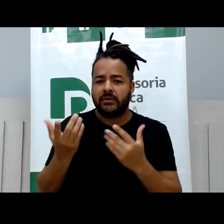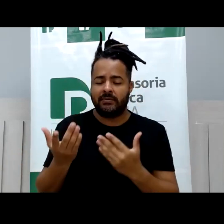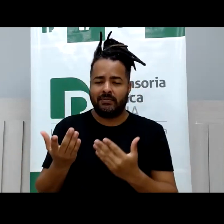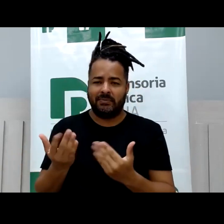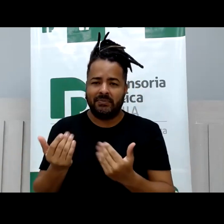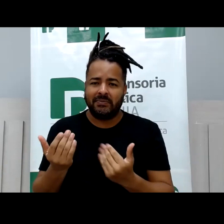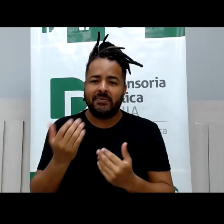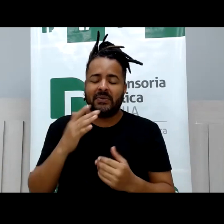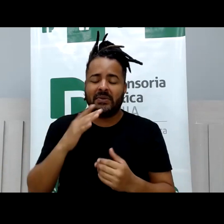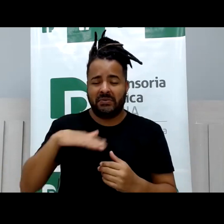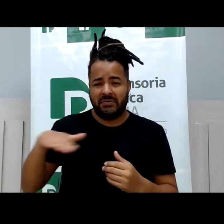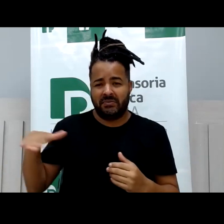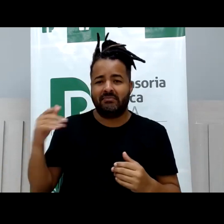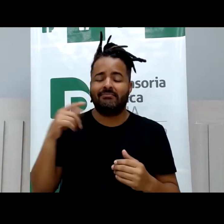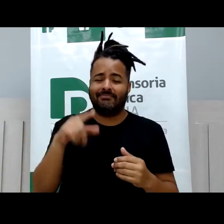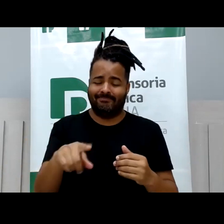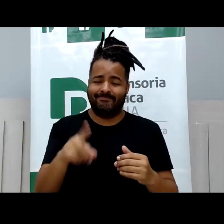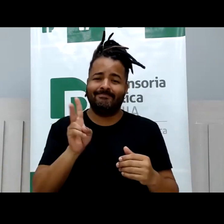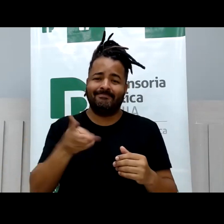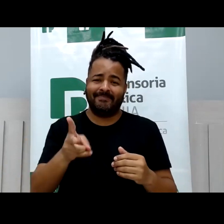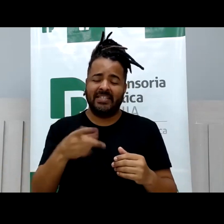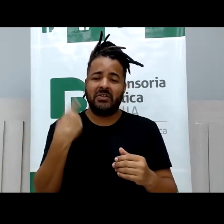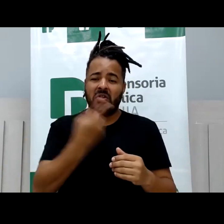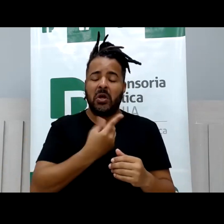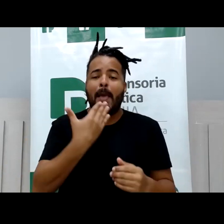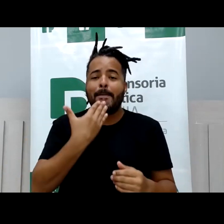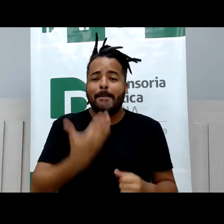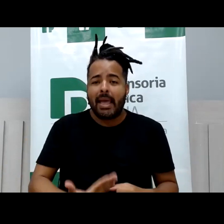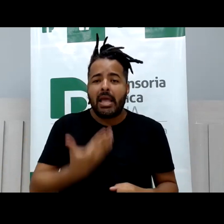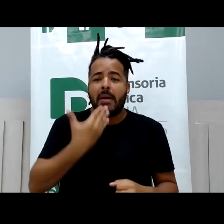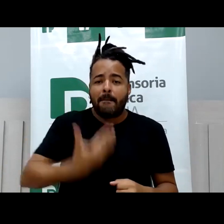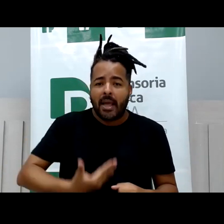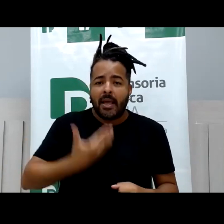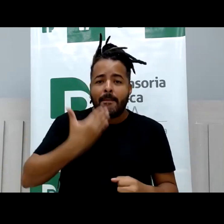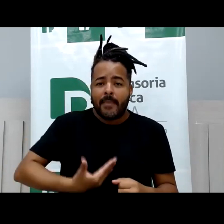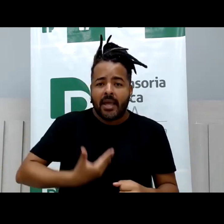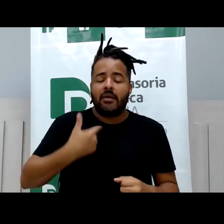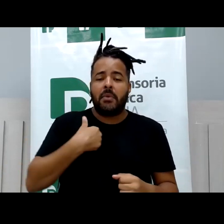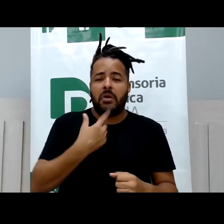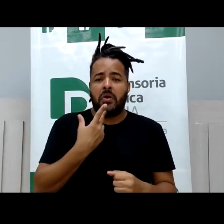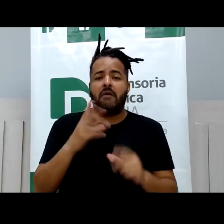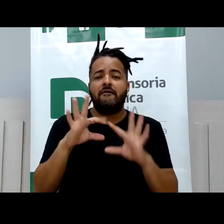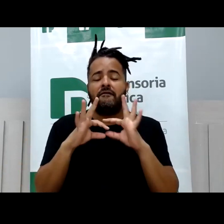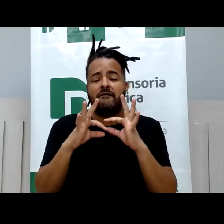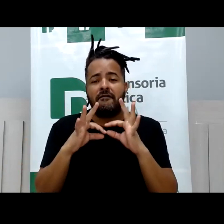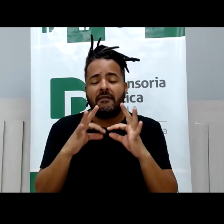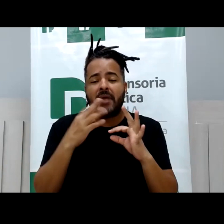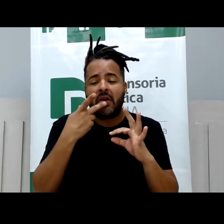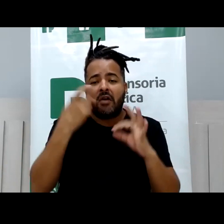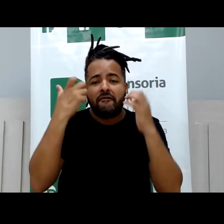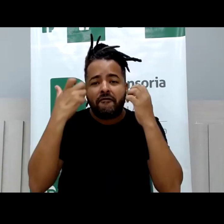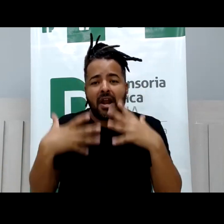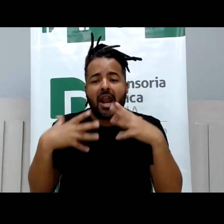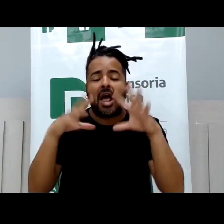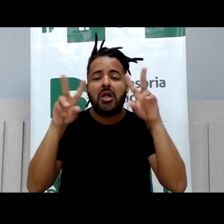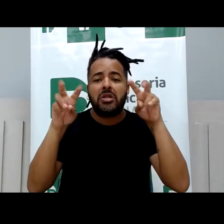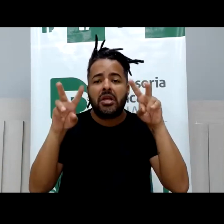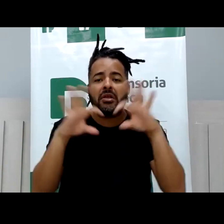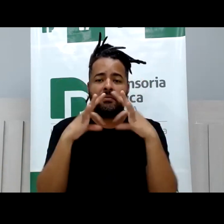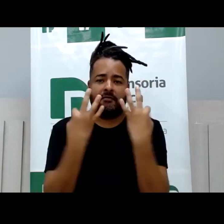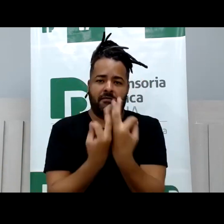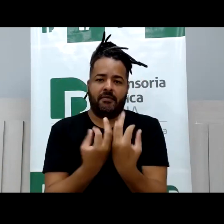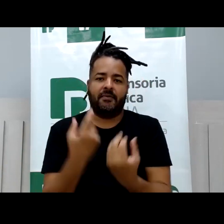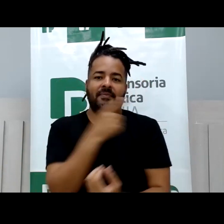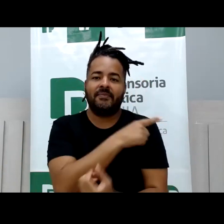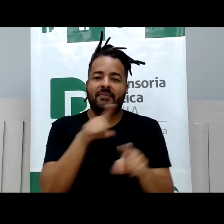para falar sobre isso. Vinha também, além de doutora Fernanda, o auditor do trabalho,